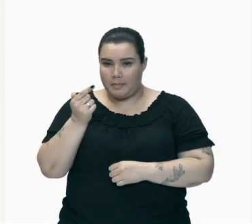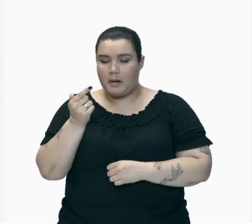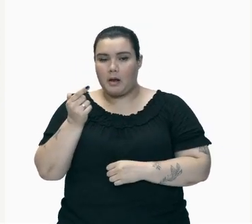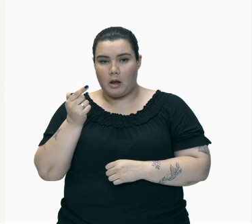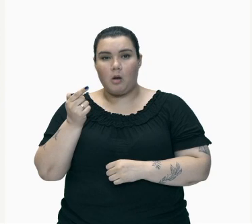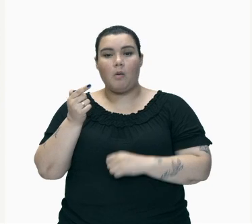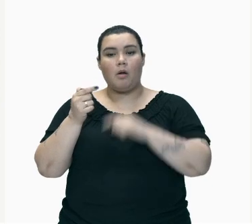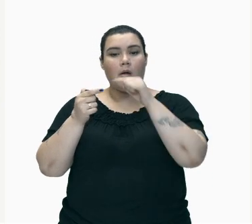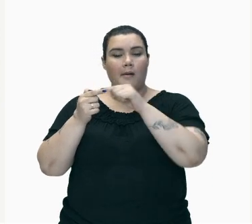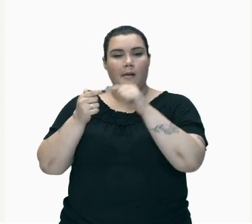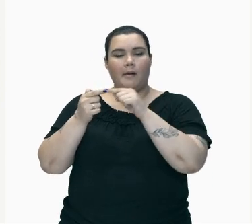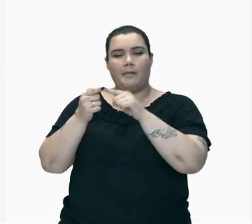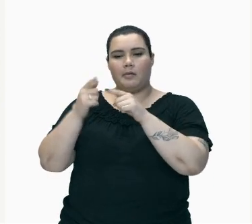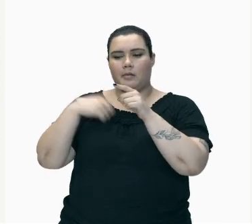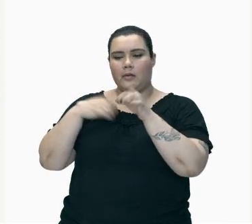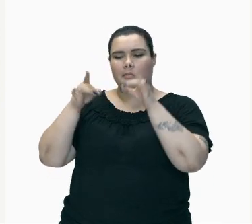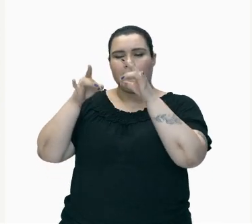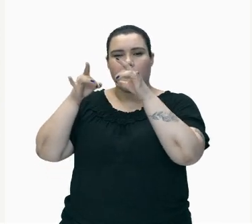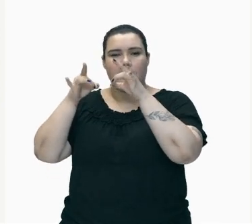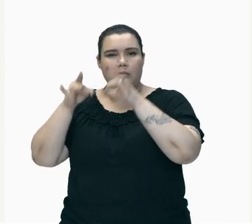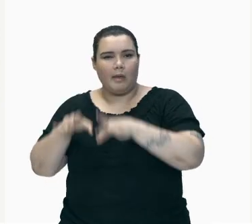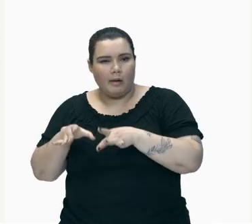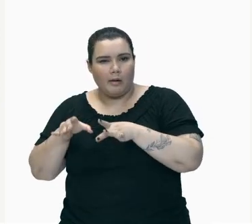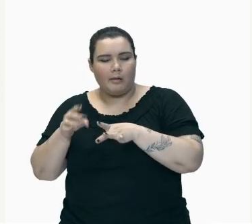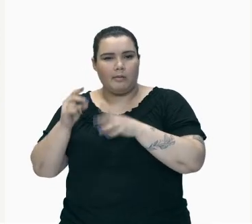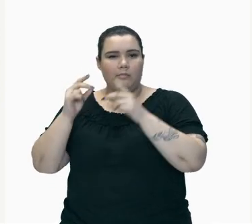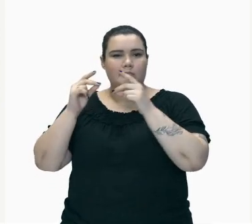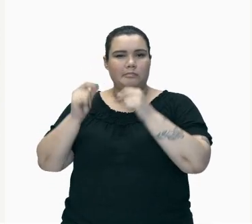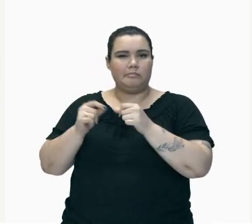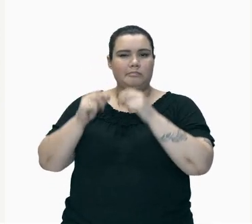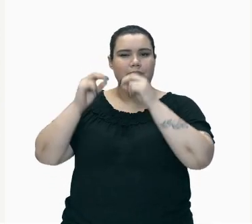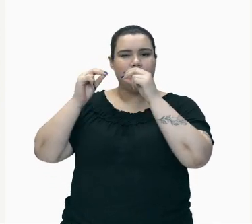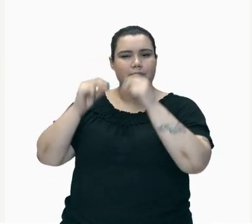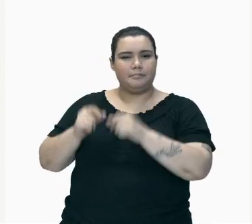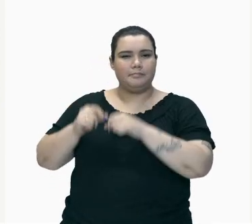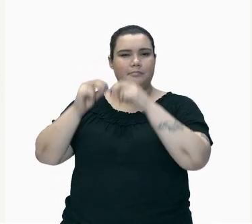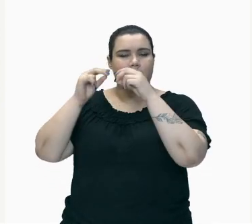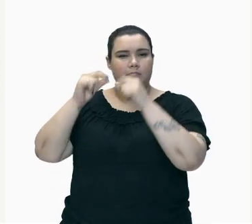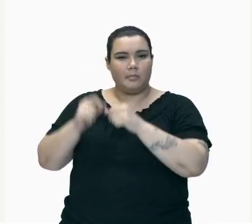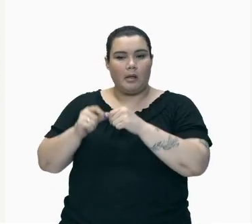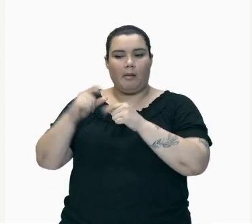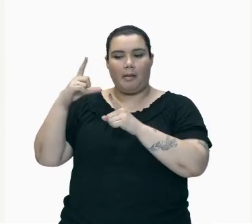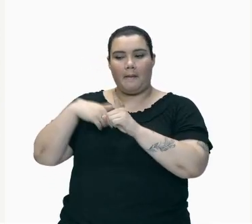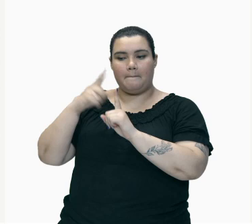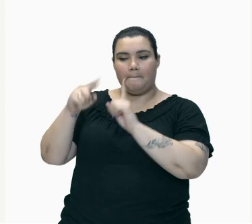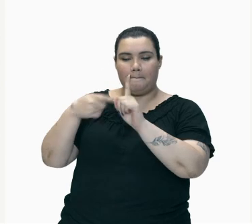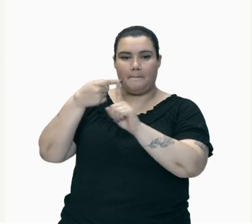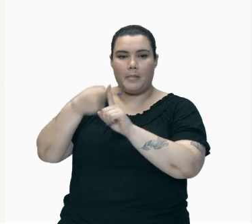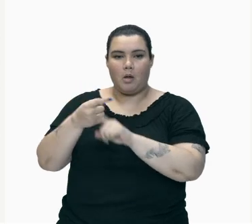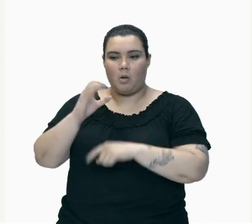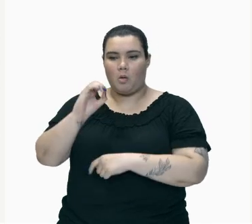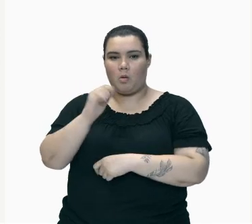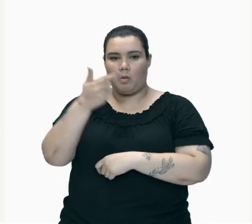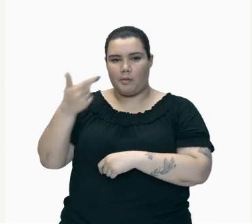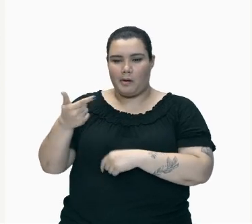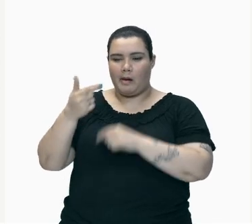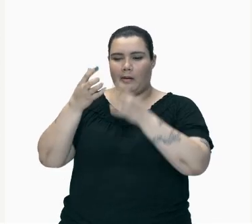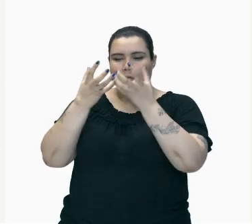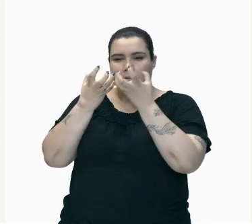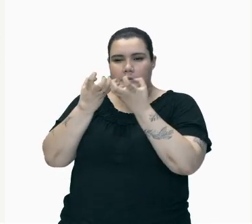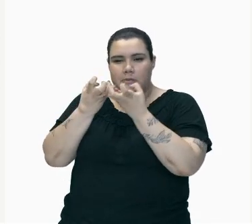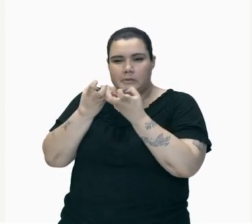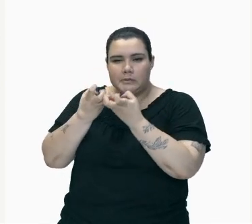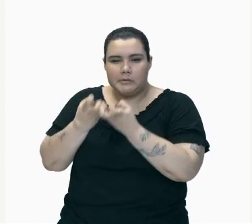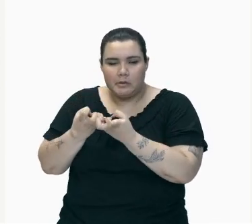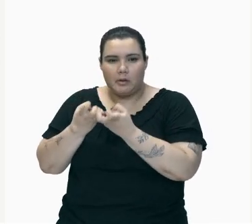O prego Ele reagiu Com oxigênio E aí Surgiu A ferrugem Que nós